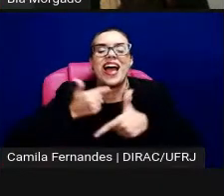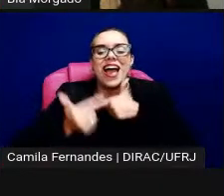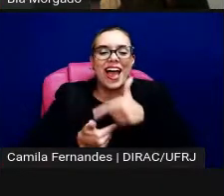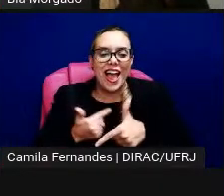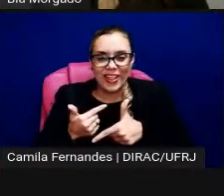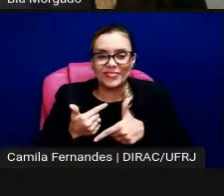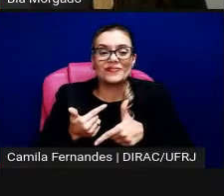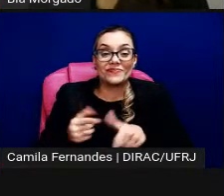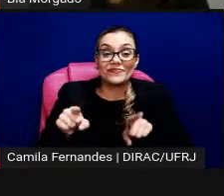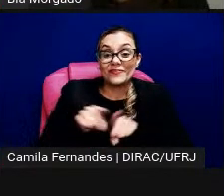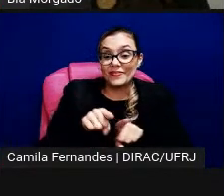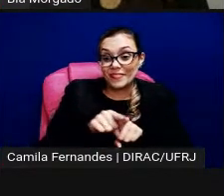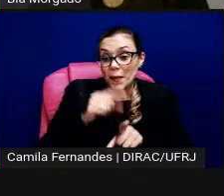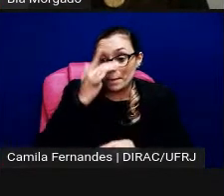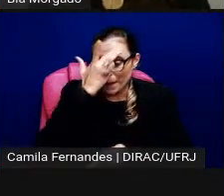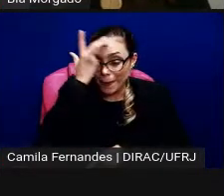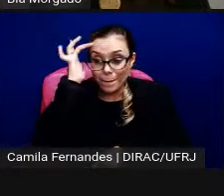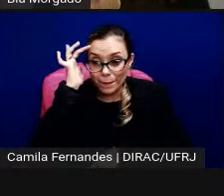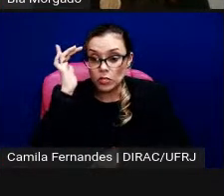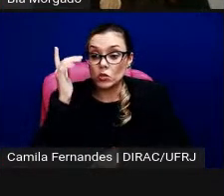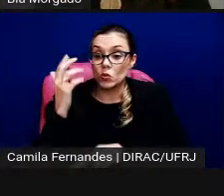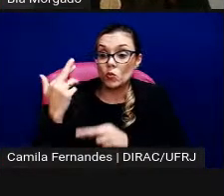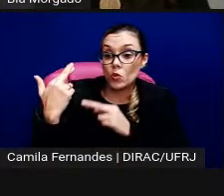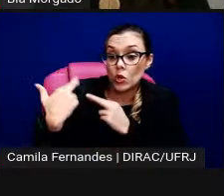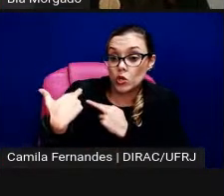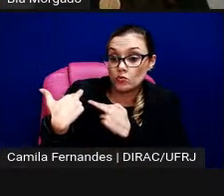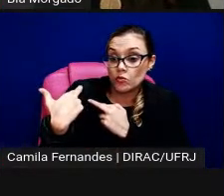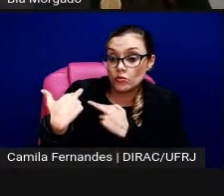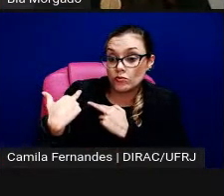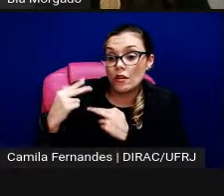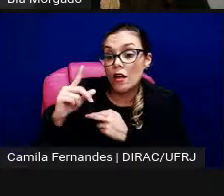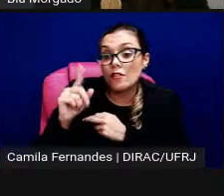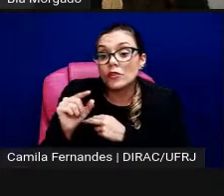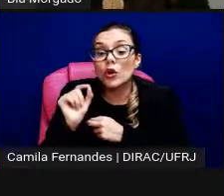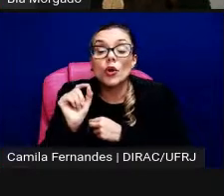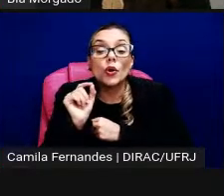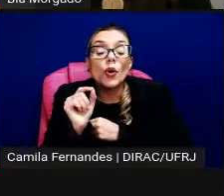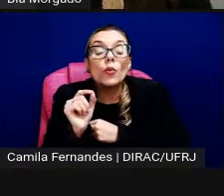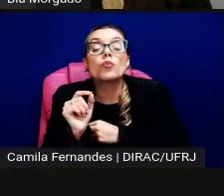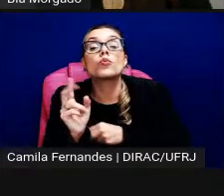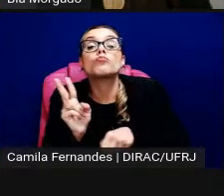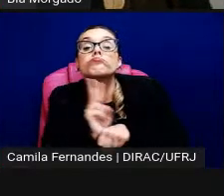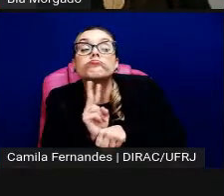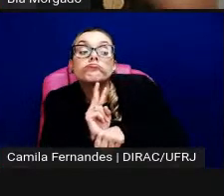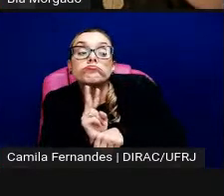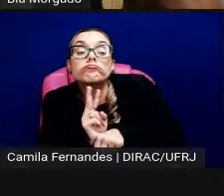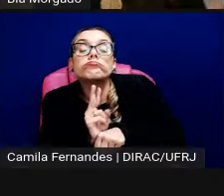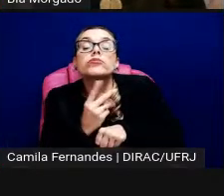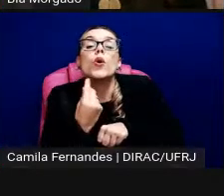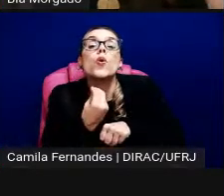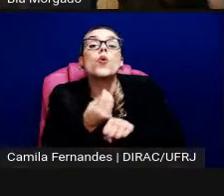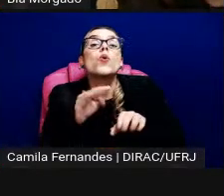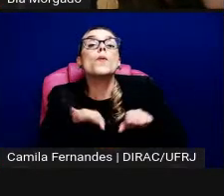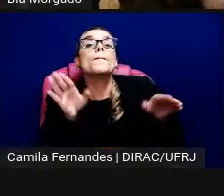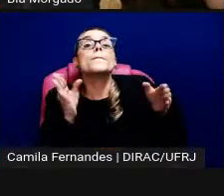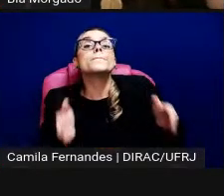ele a exposição ficou dois meses o responsável pela mesa ele falou olha eu mudei o horário porque e ninguém